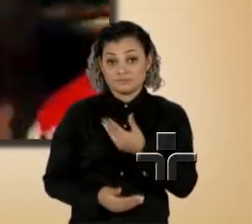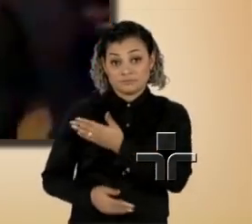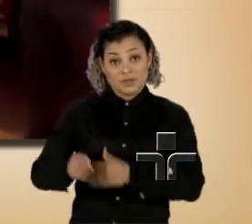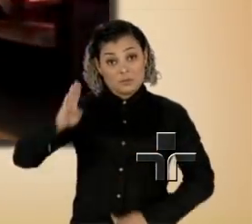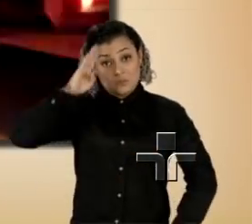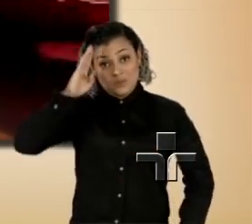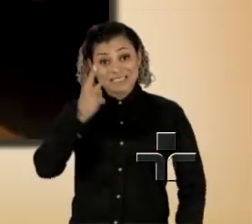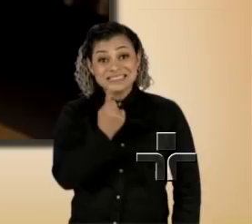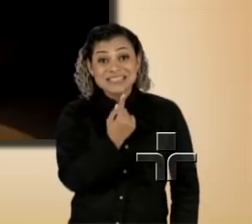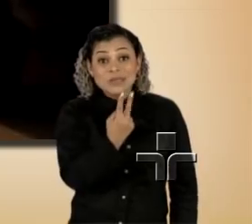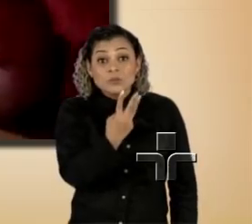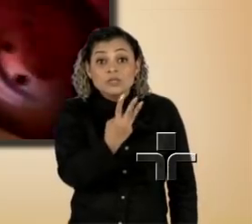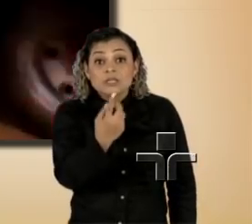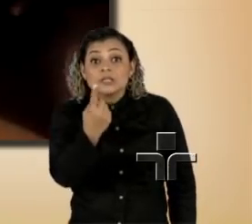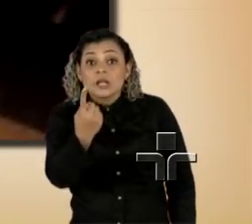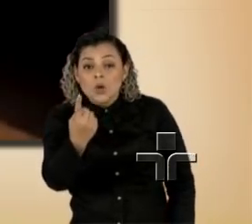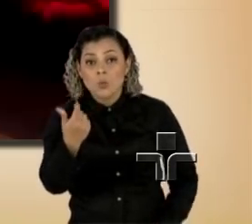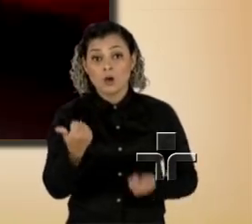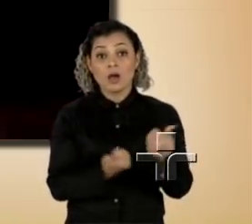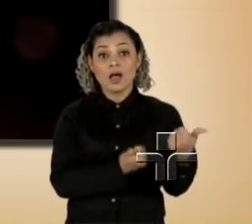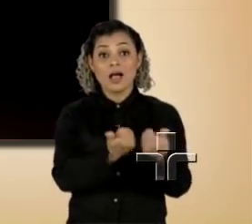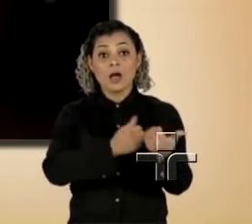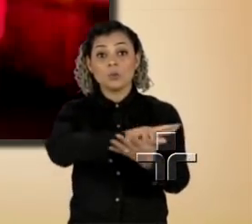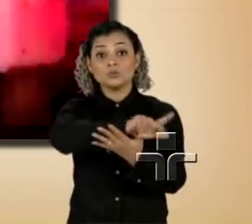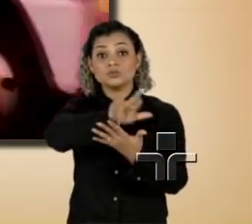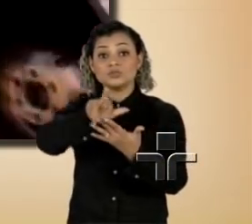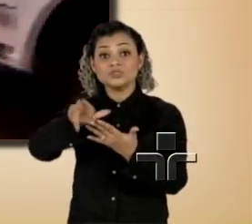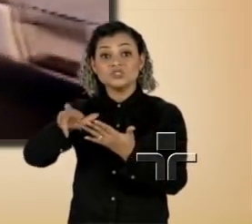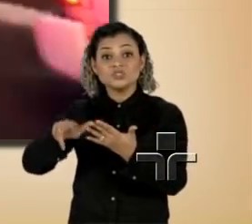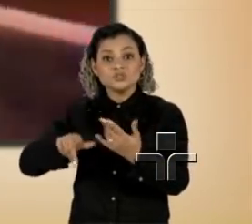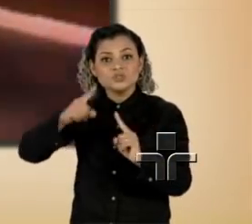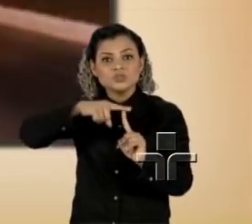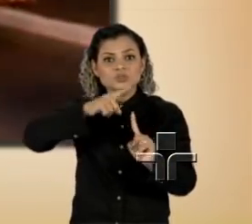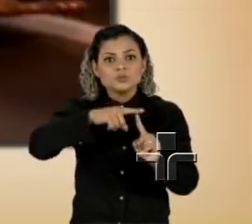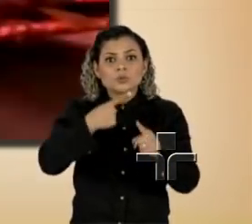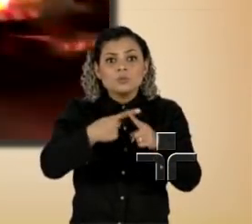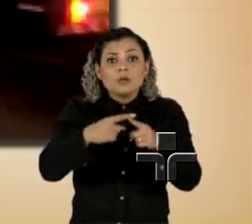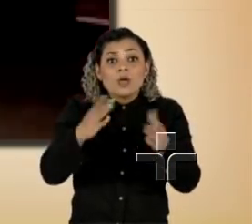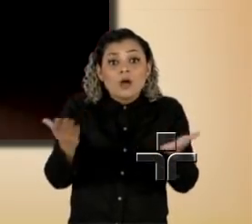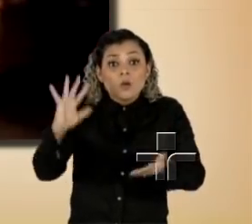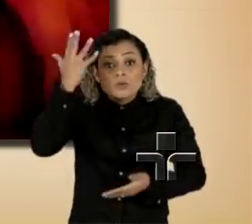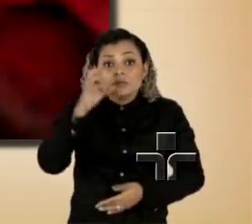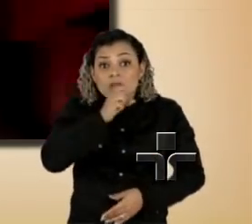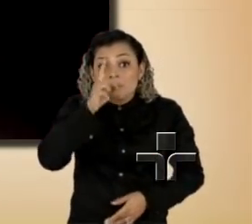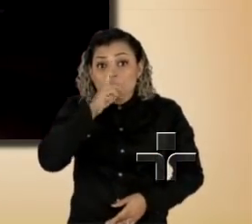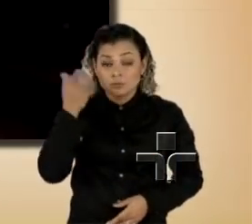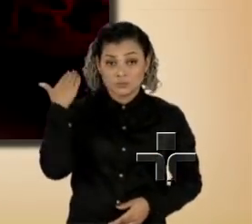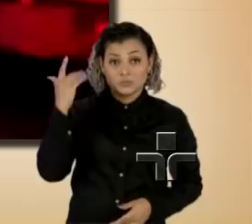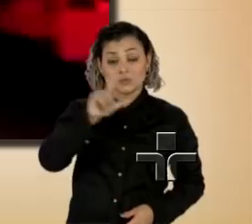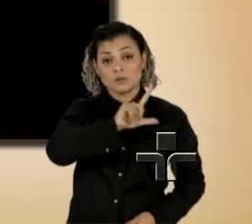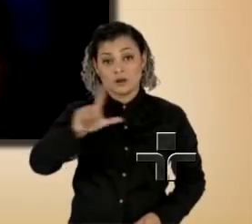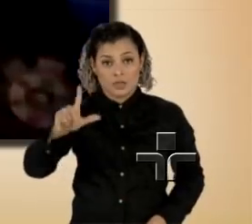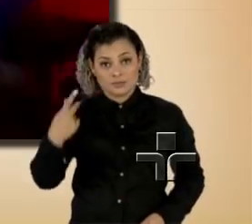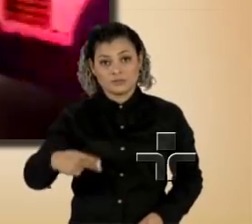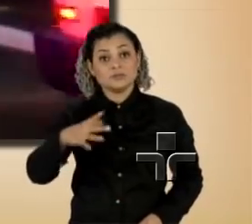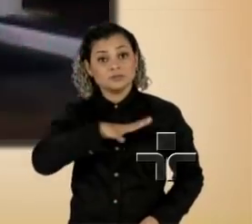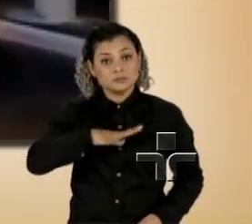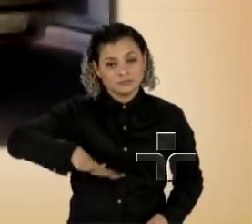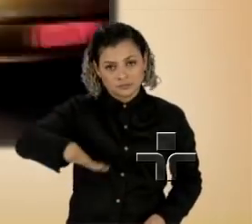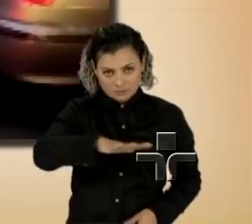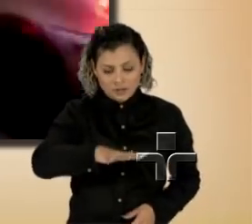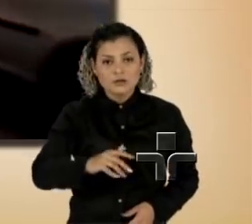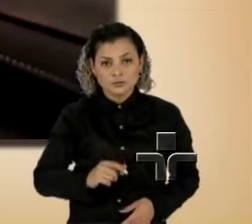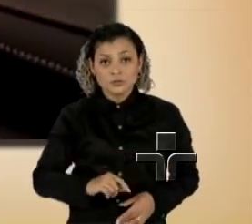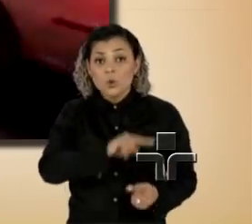131 veículos durante a Operação Pancadão, que aconteceu neste final de semana na zona leste da cidade. A